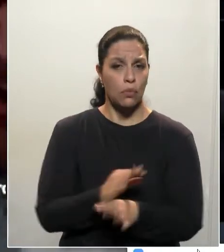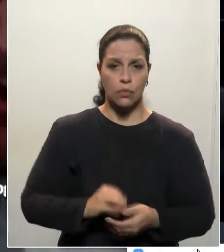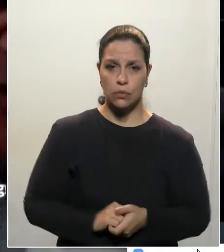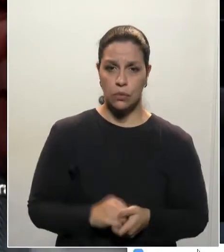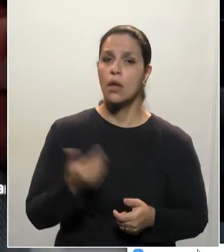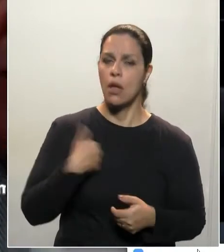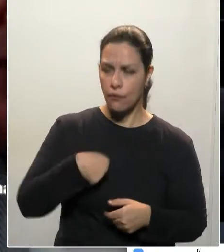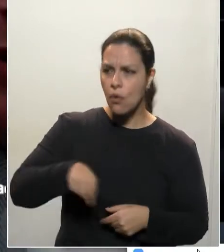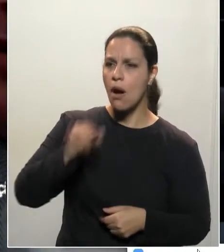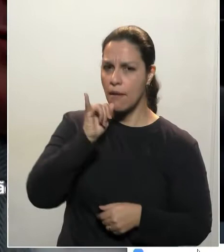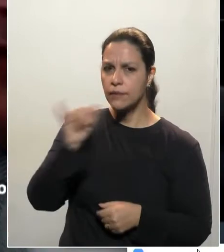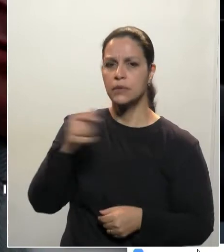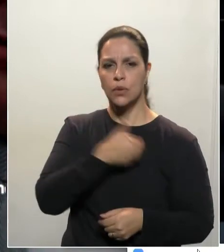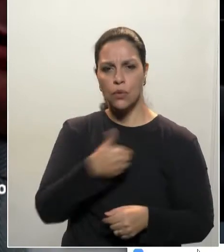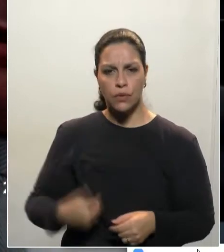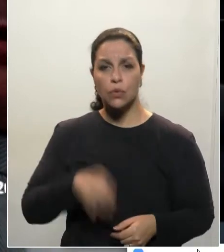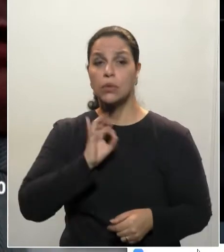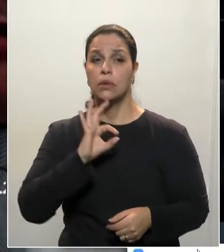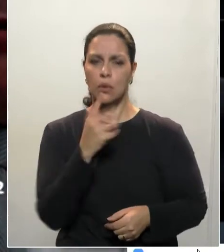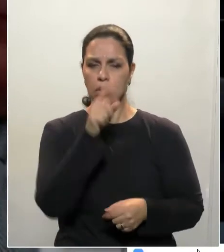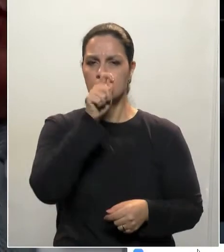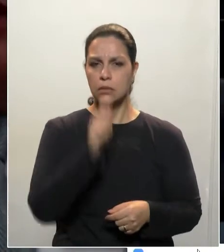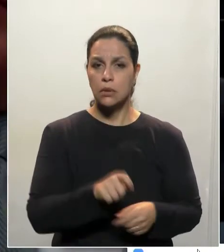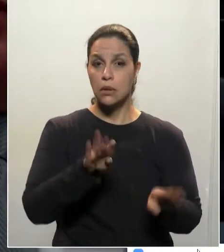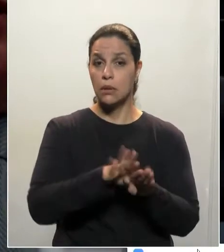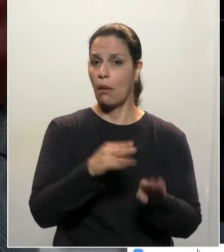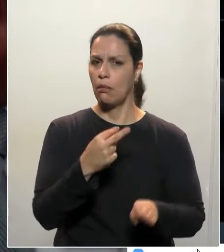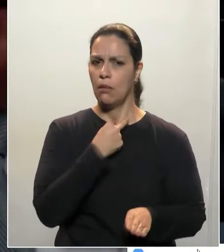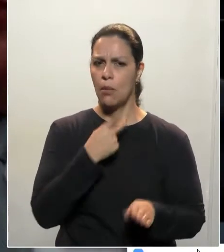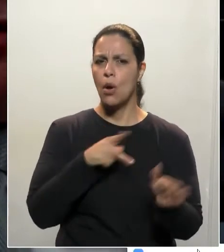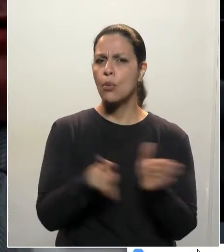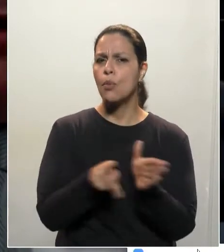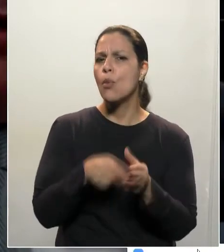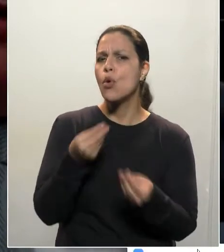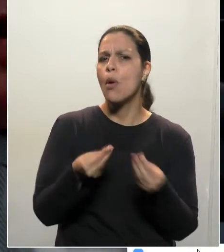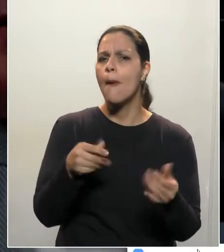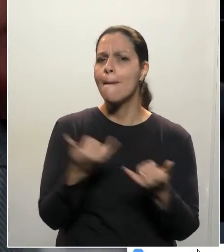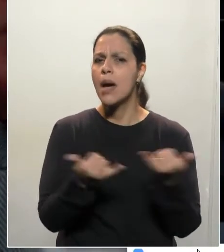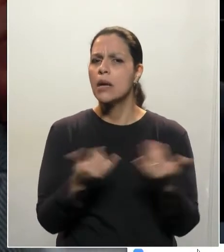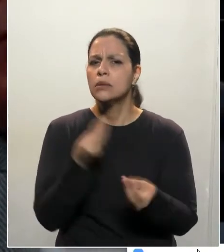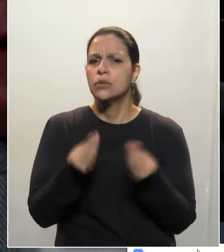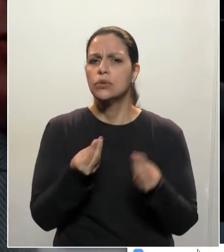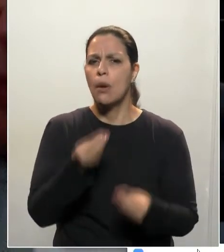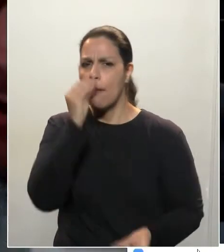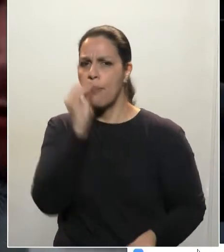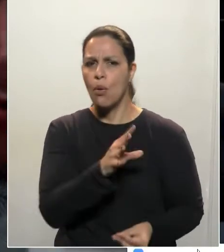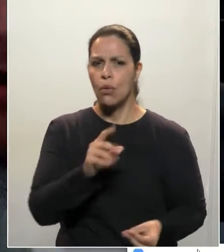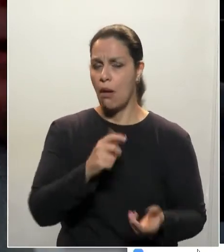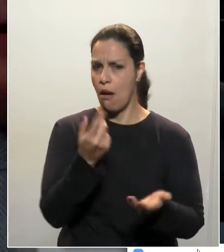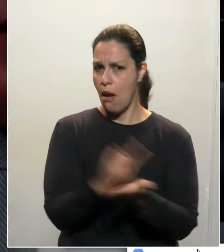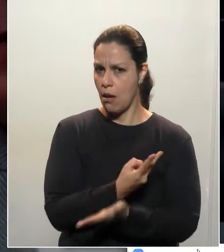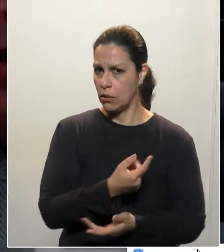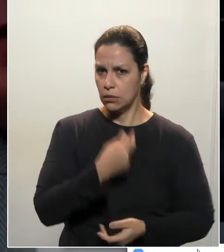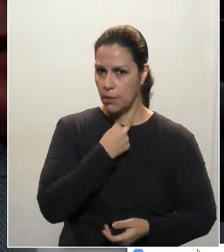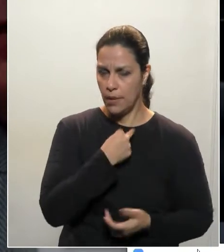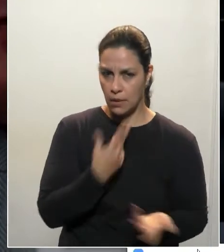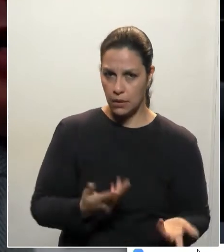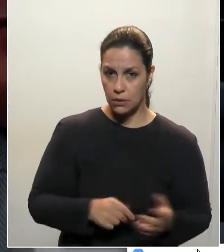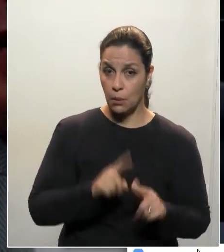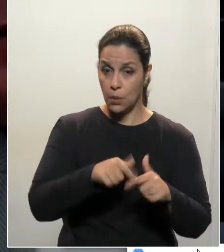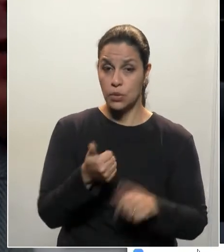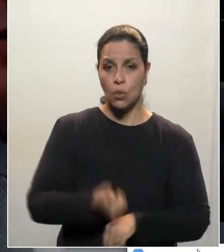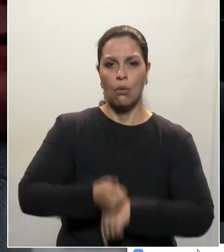E vai ser levado ao governador esse fato, que não pode haver nenhum tipo de abuso e nada que não seja correto. Portanto, essa